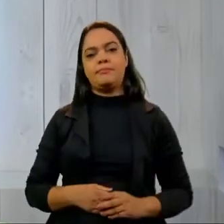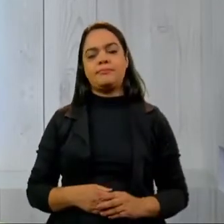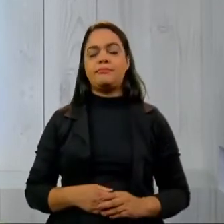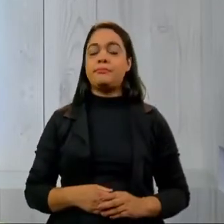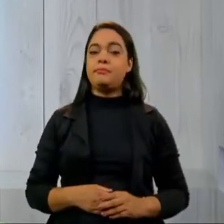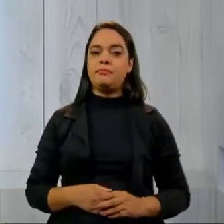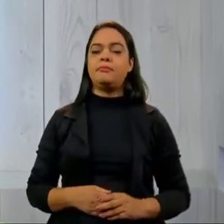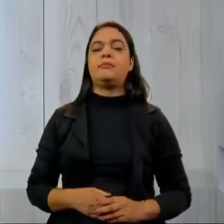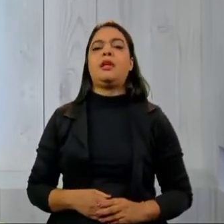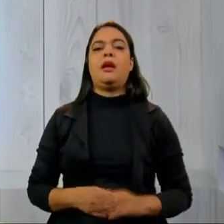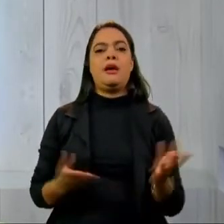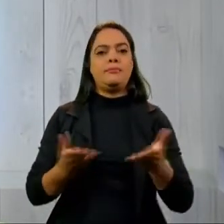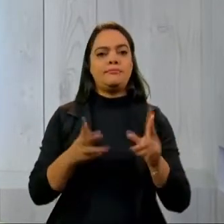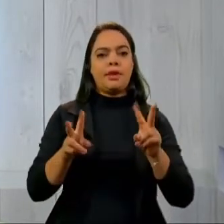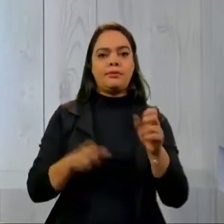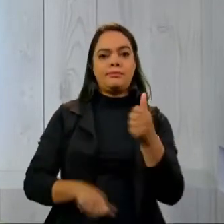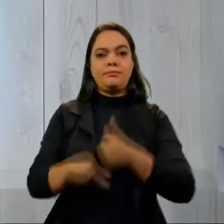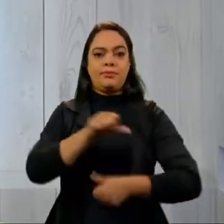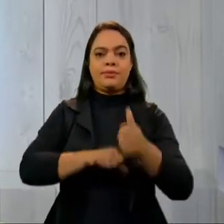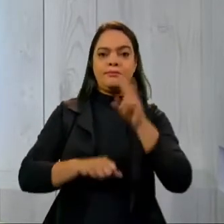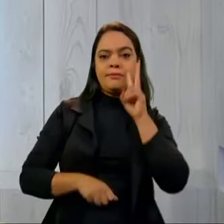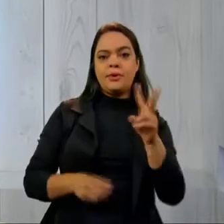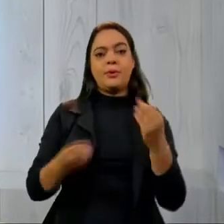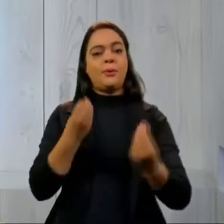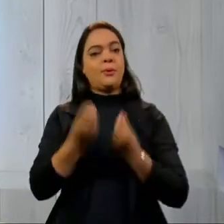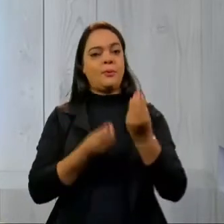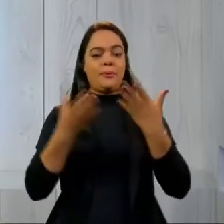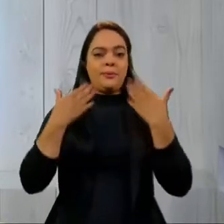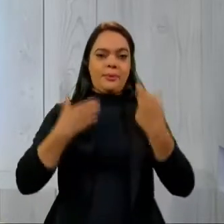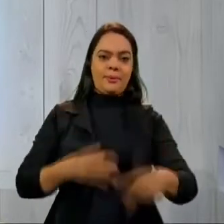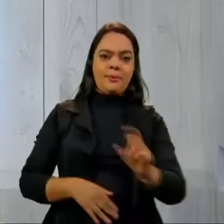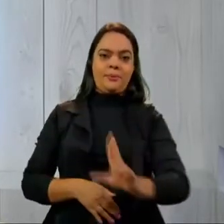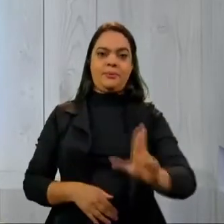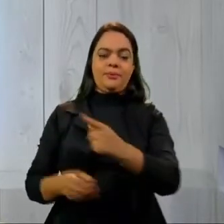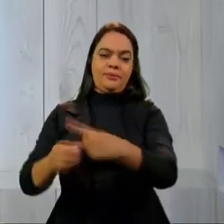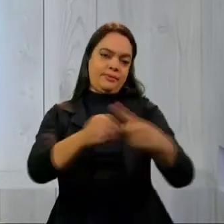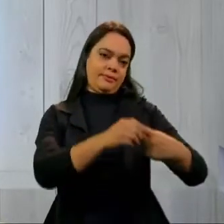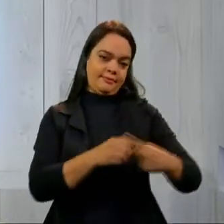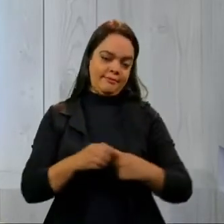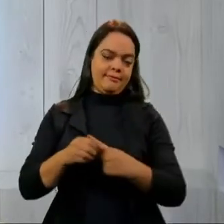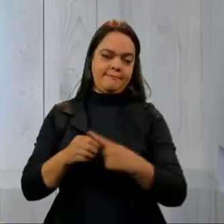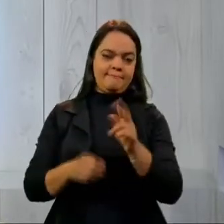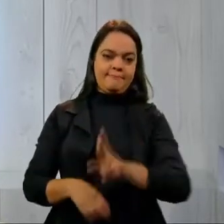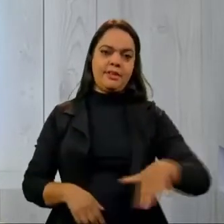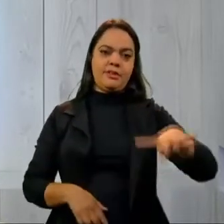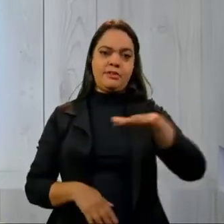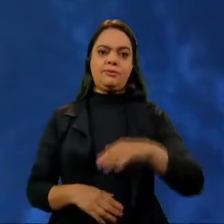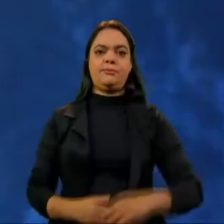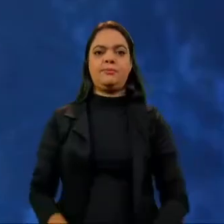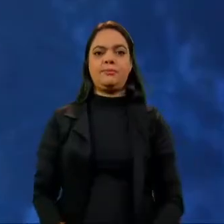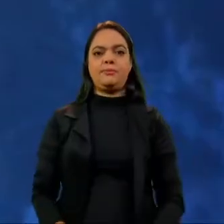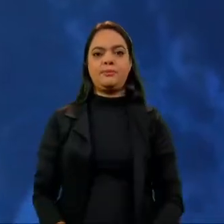de assunto, vamos ver como fica o tempo para Uberlândia e outras cidades vizinhas aqui da região.